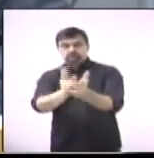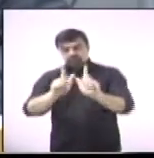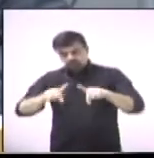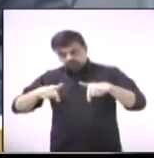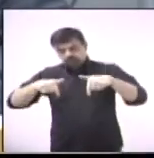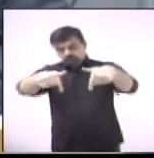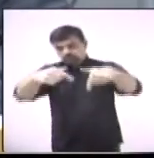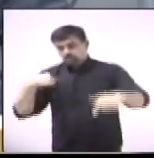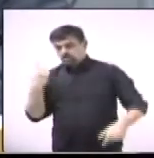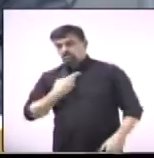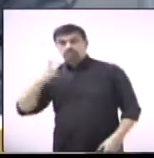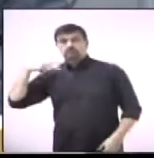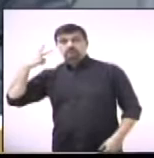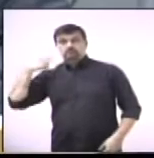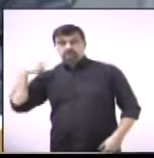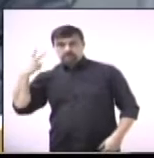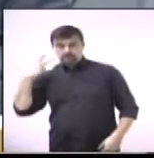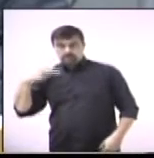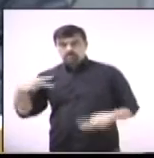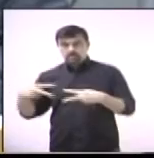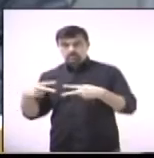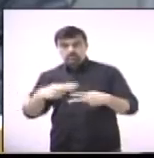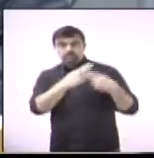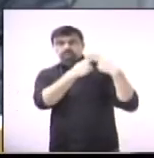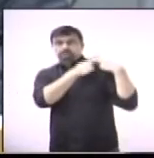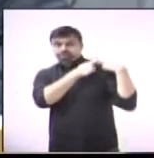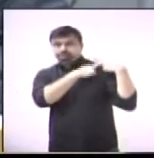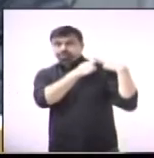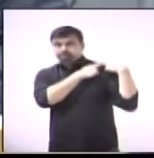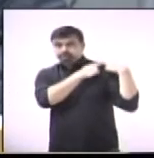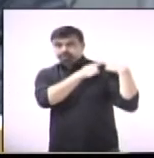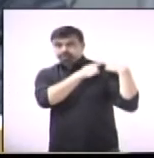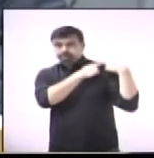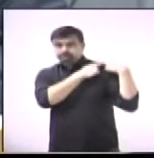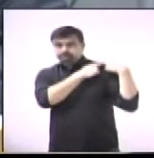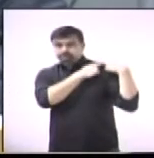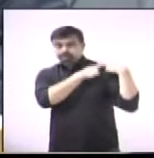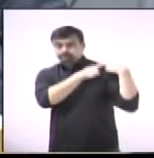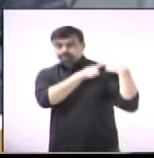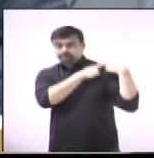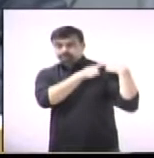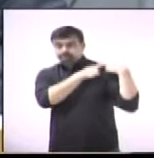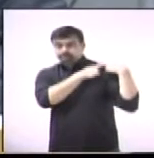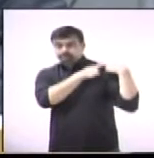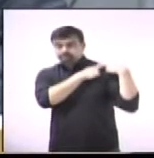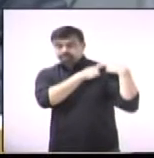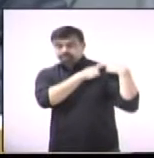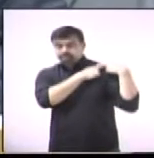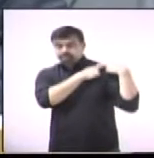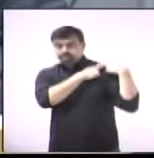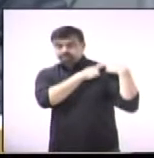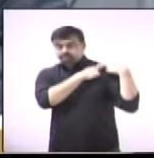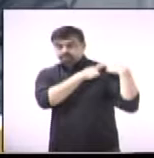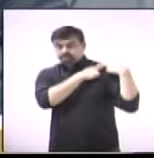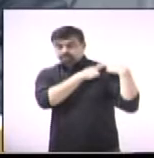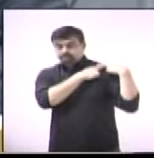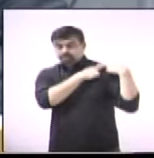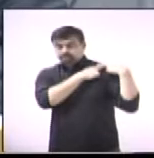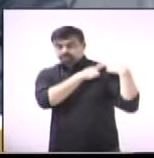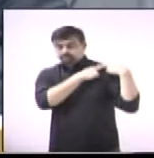Vereadores de Paulínia, que tem aqui uma grande refinaria e que tem contribuído com a nossa riqueza.